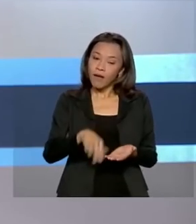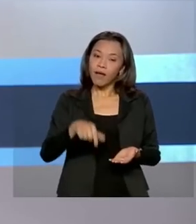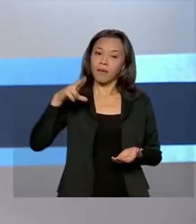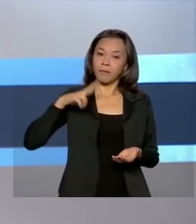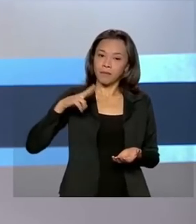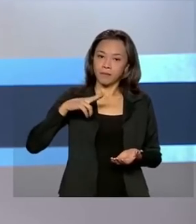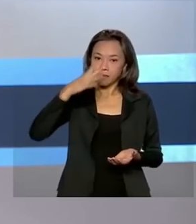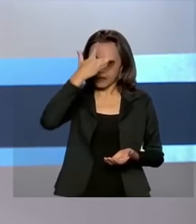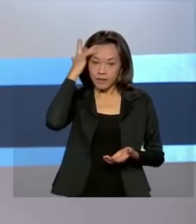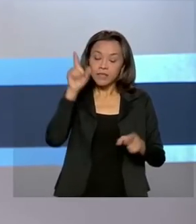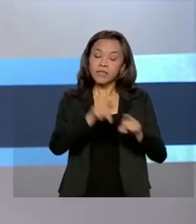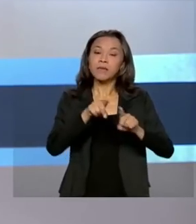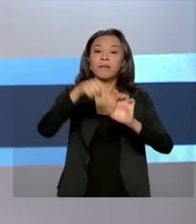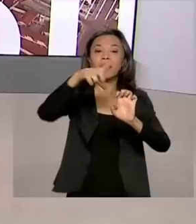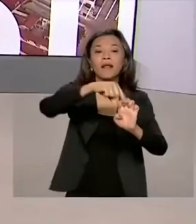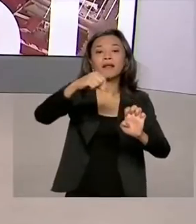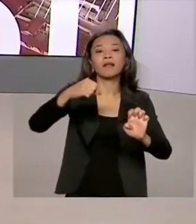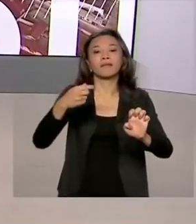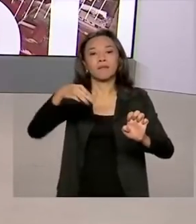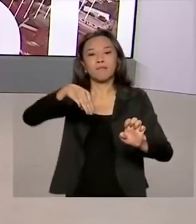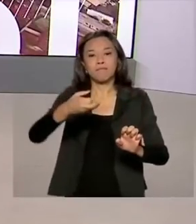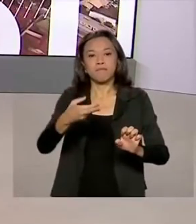microempreendedores individuais.